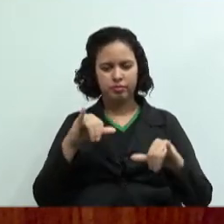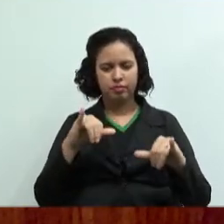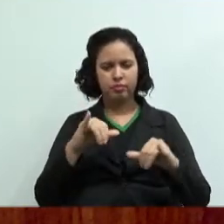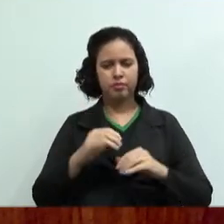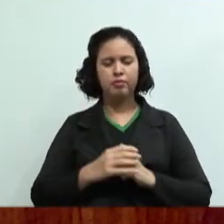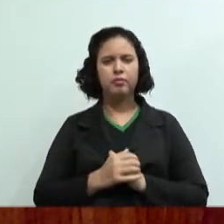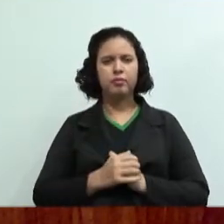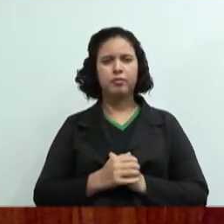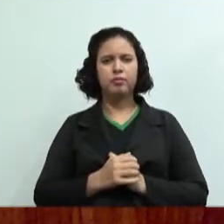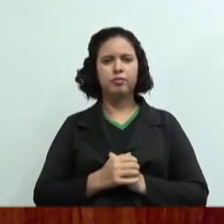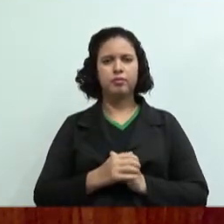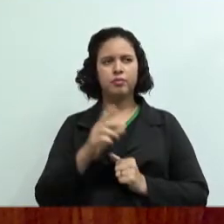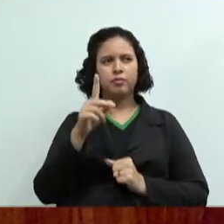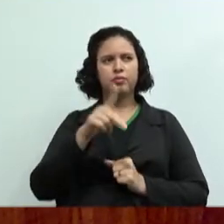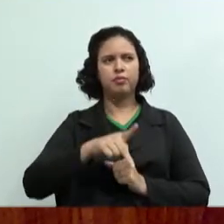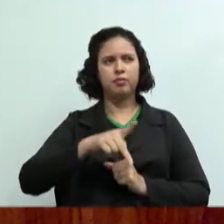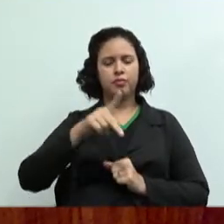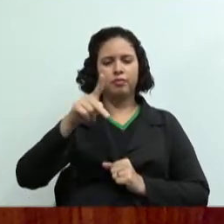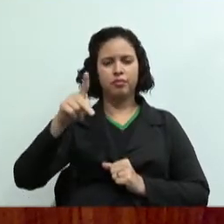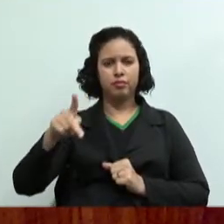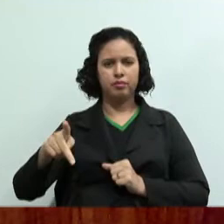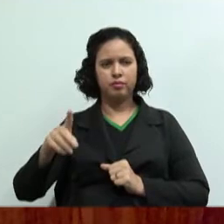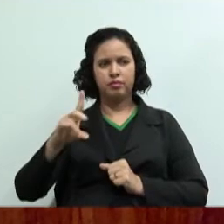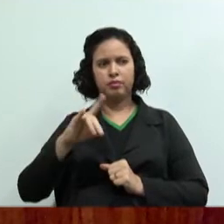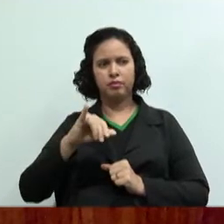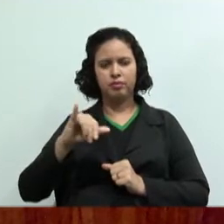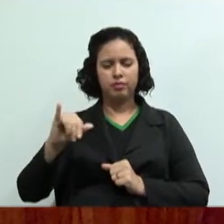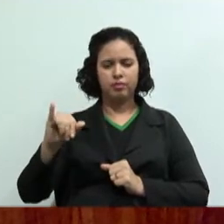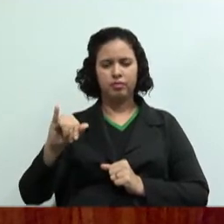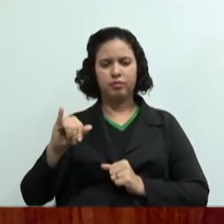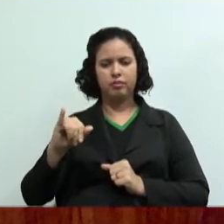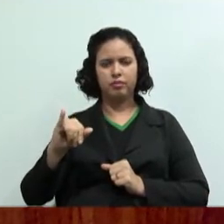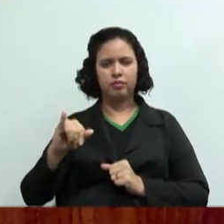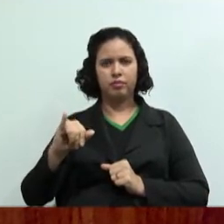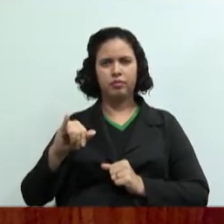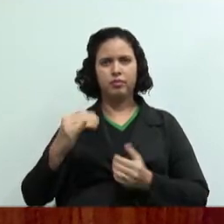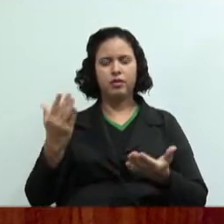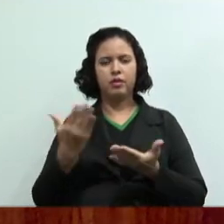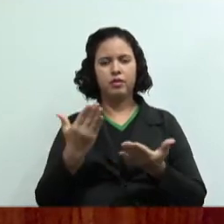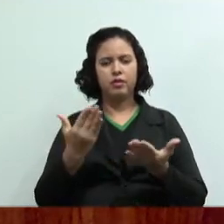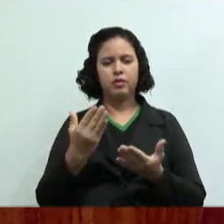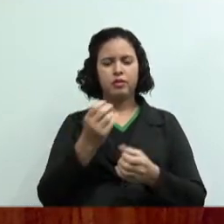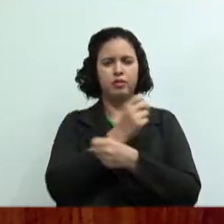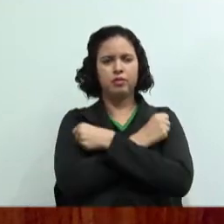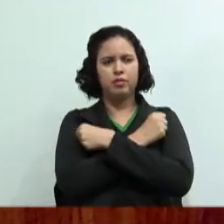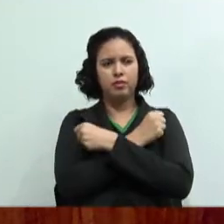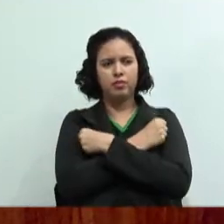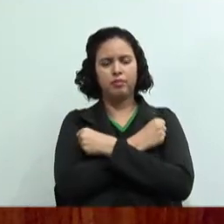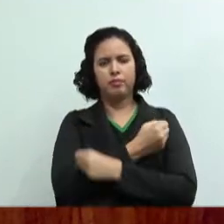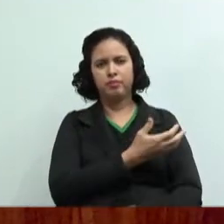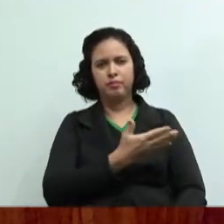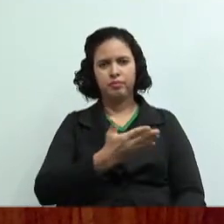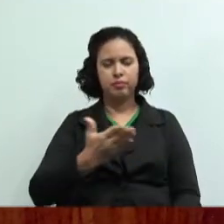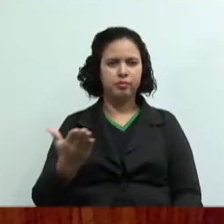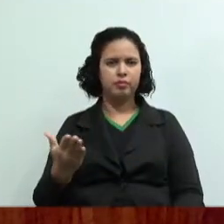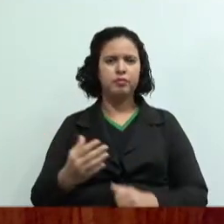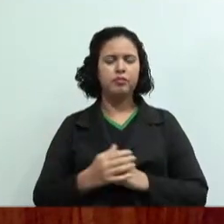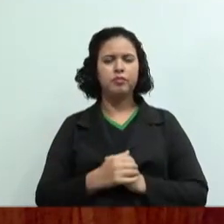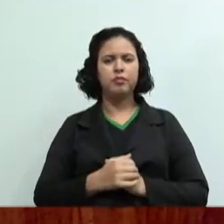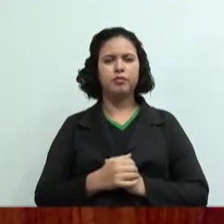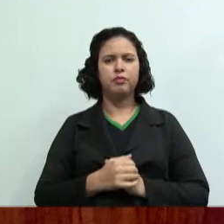hoje vai continuar olhando o mural, tá? Mas de antemão aqui, um abraço para a escola Dona Benta.